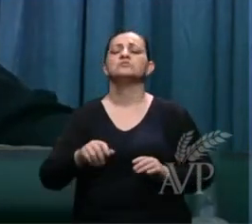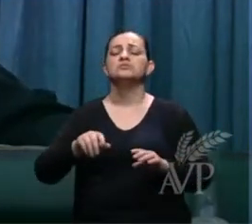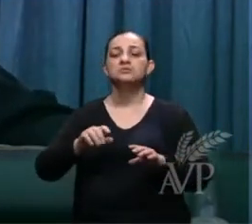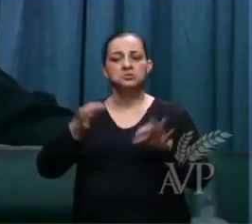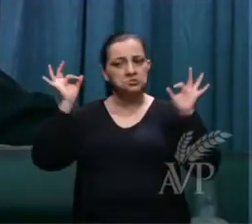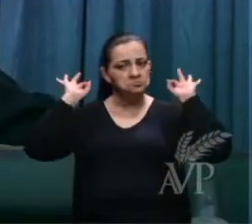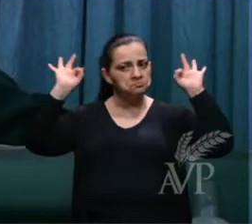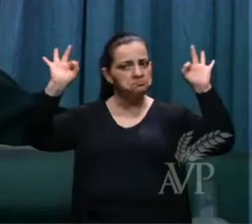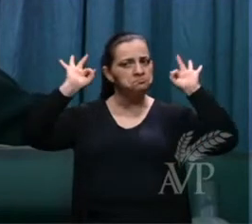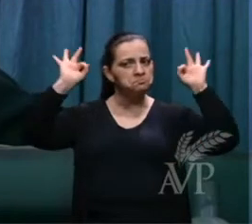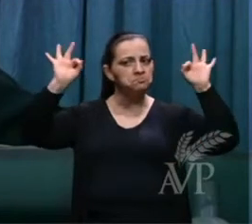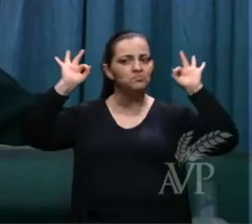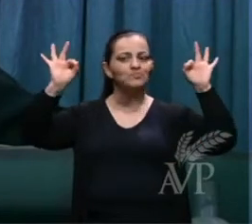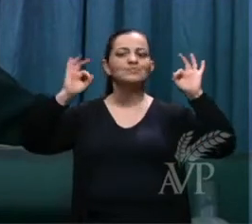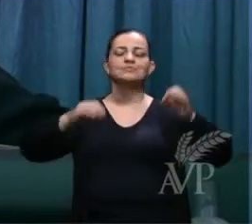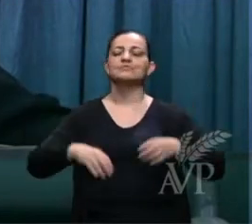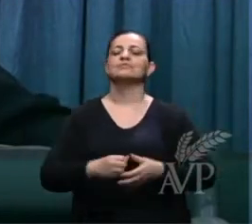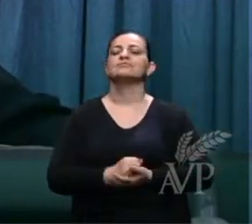de primeira